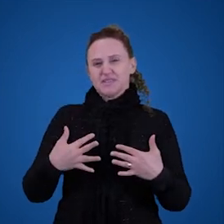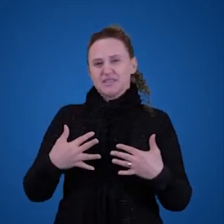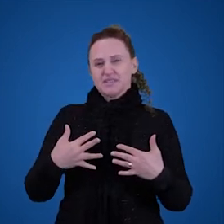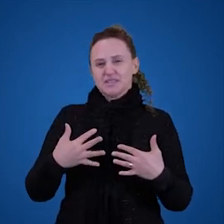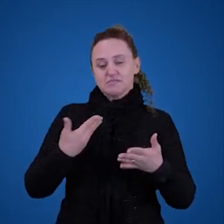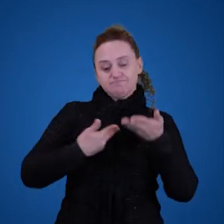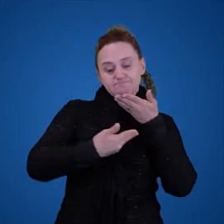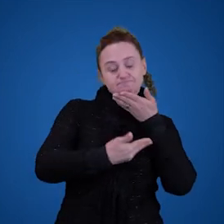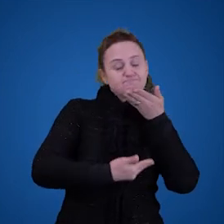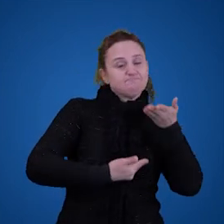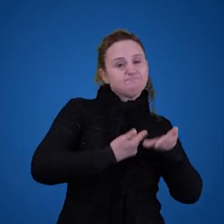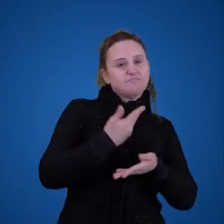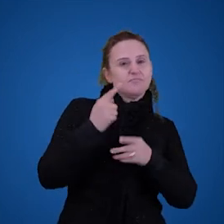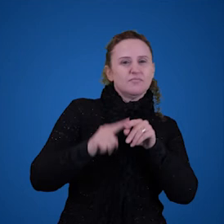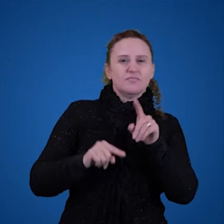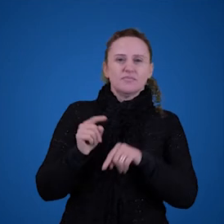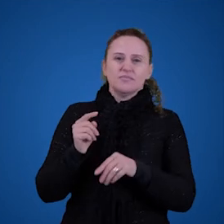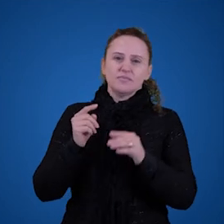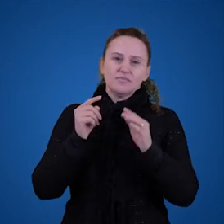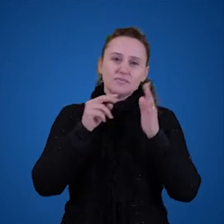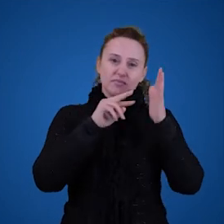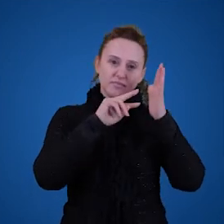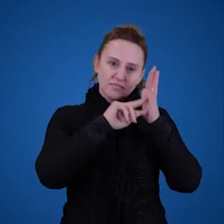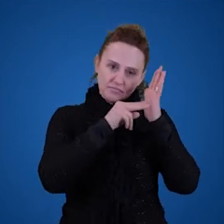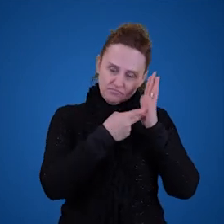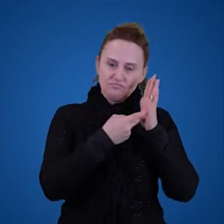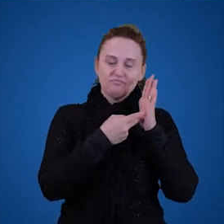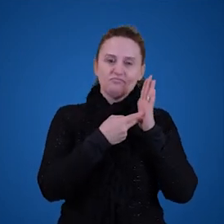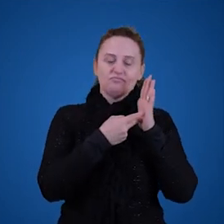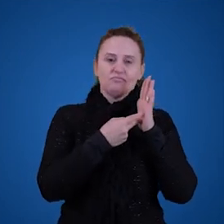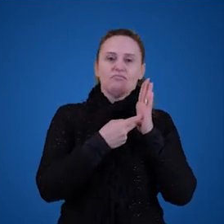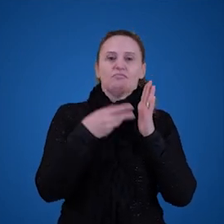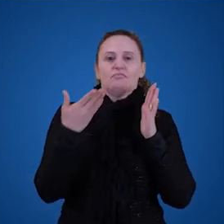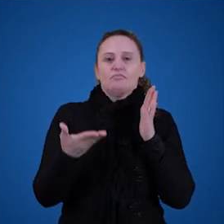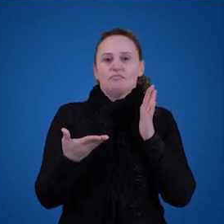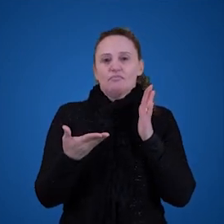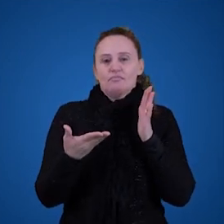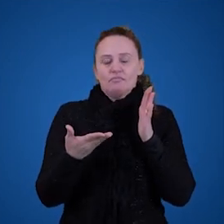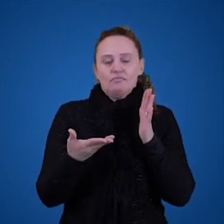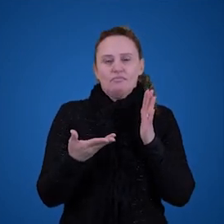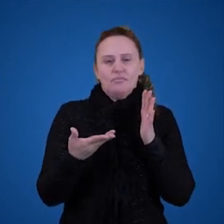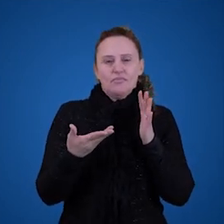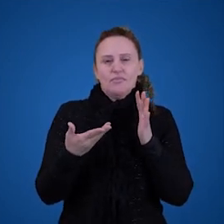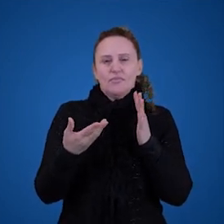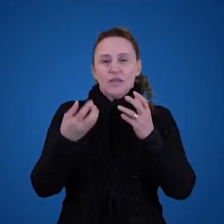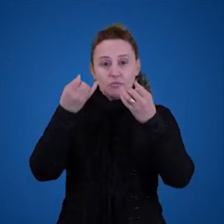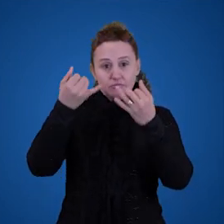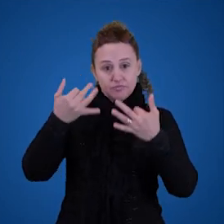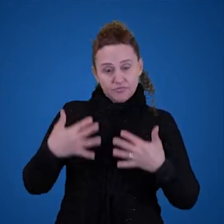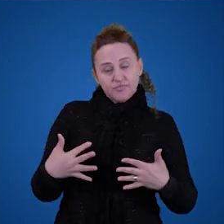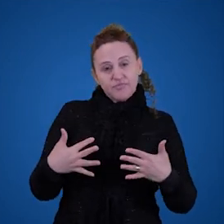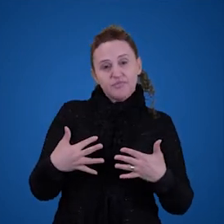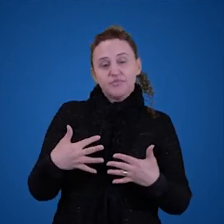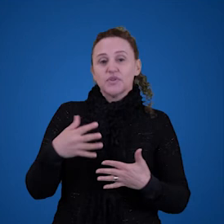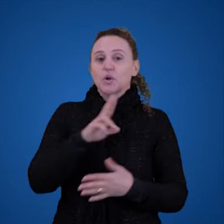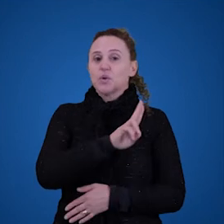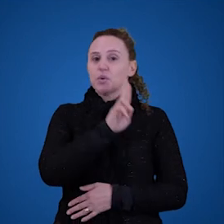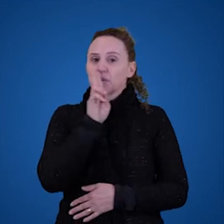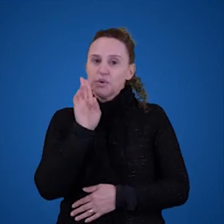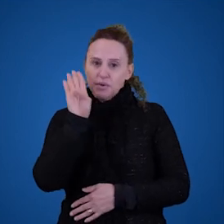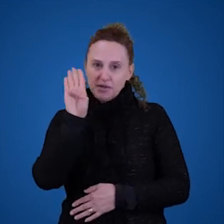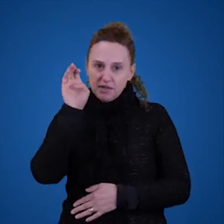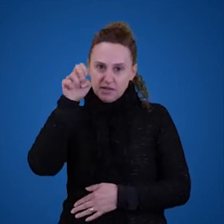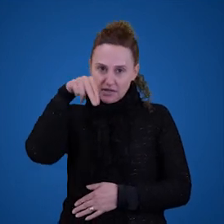objetos ficcionais tem significado. Então, uma descrição definida que poderia ser atrelada ao nome Bentinho por exemplo é